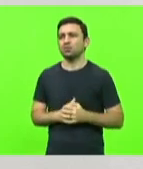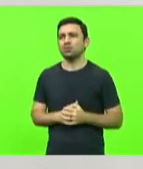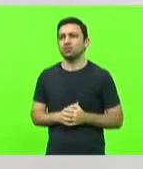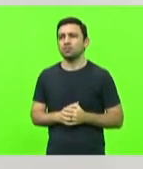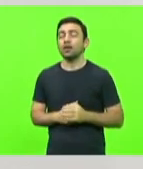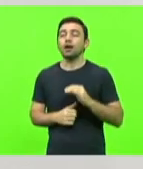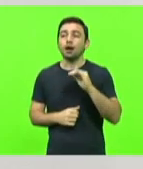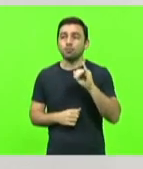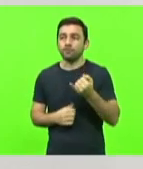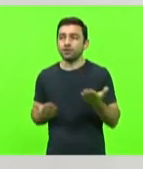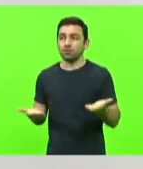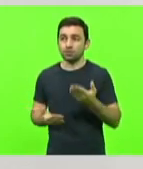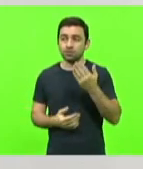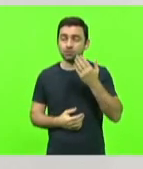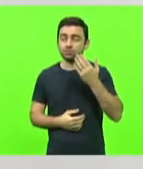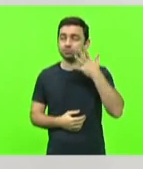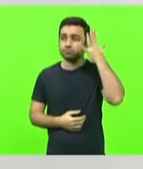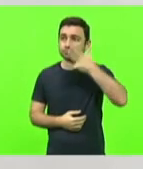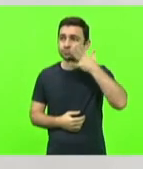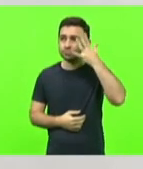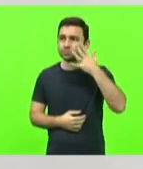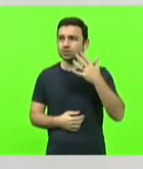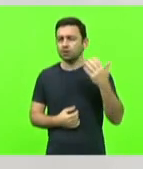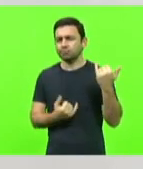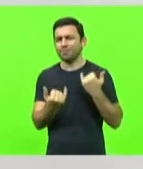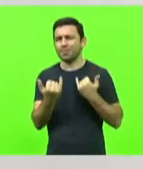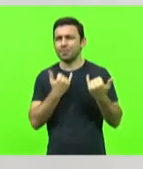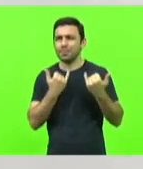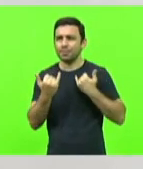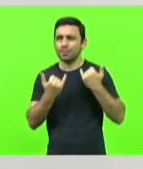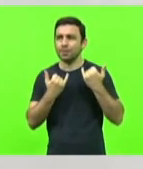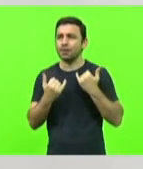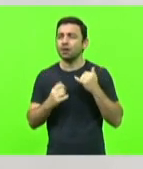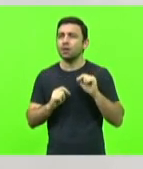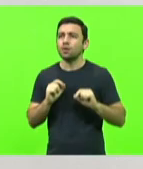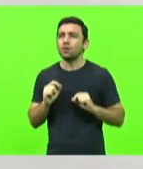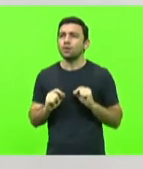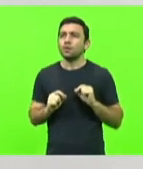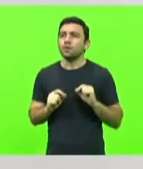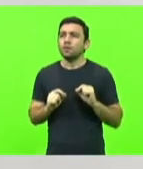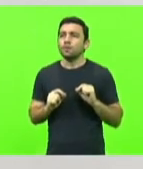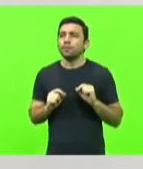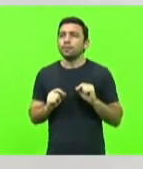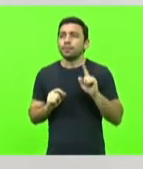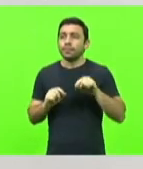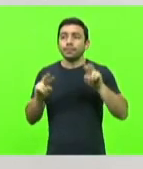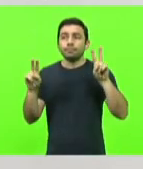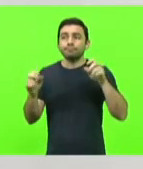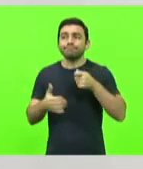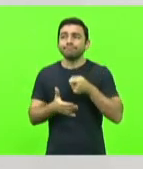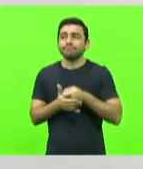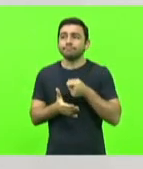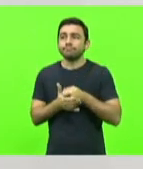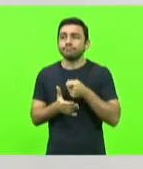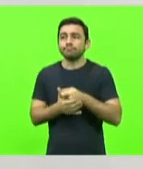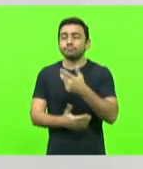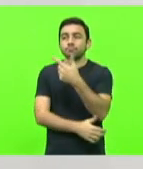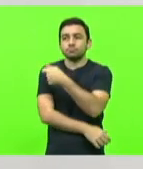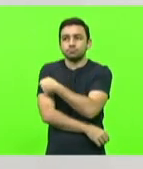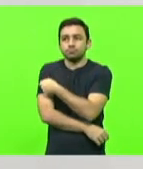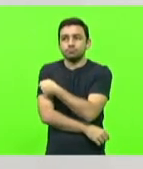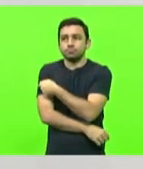Aproveitando, então, essa minha fala, também, eu tenho recebido muitas informações, a questão da obrigatoriedade de tomar vacina,